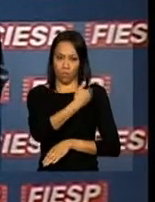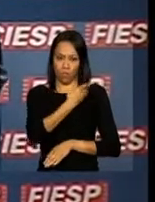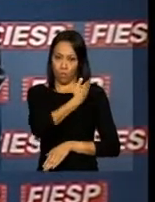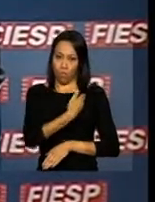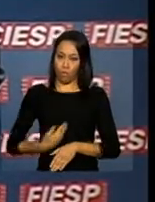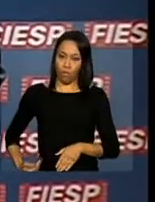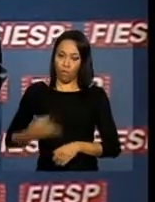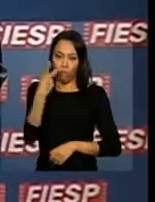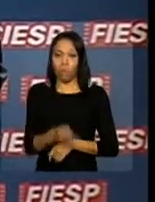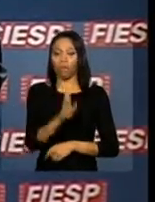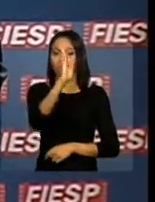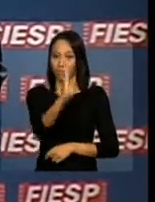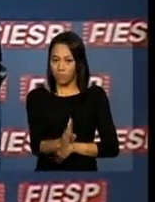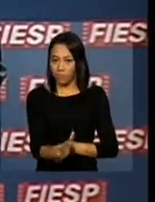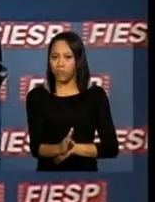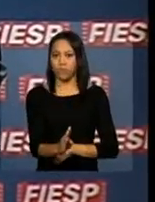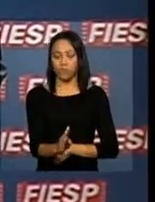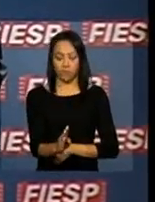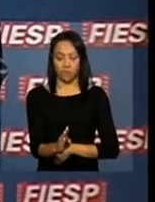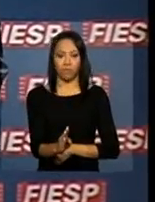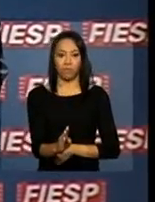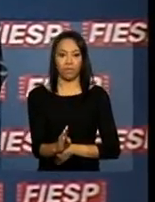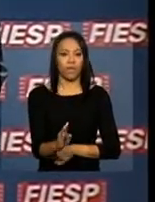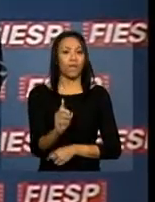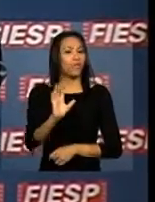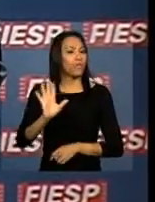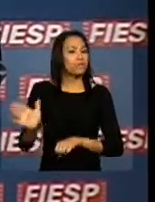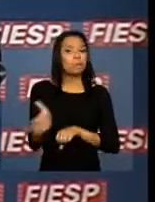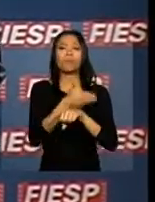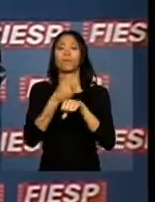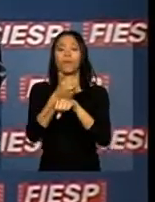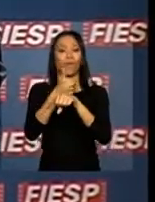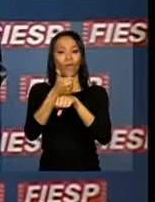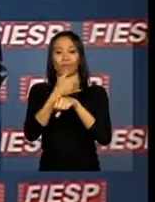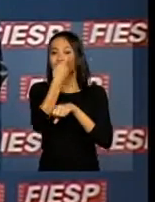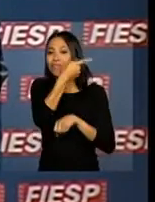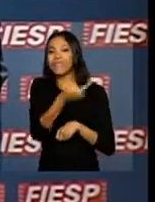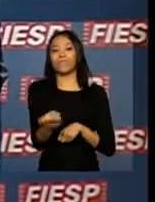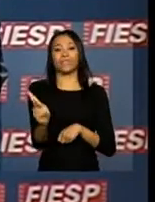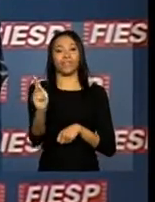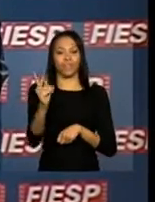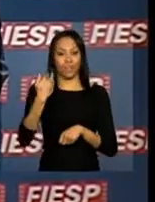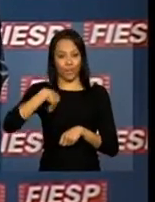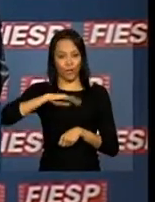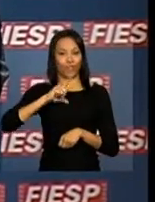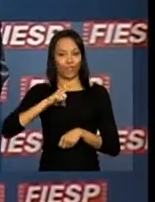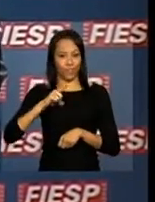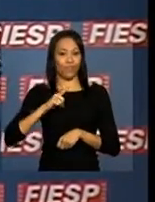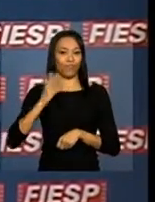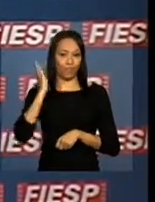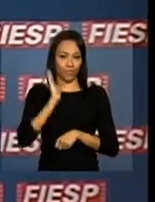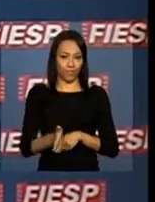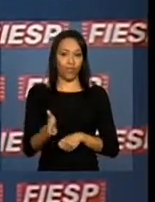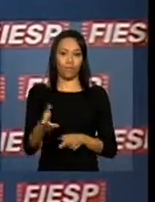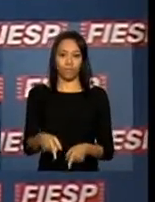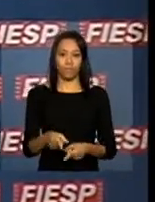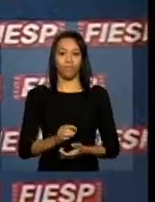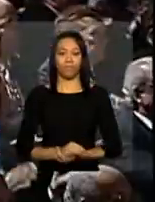brasileiro foi uma das melhores visitas que nós tivemos nos últimos tempos.